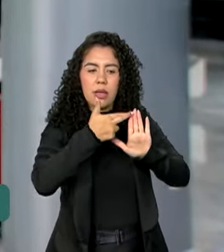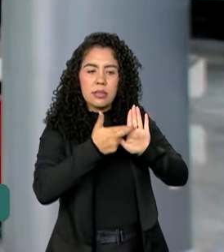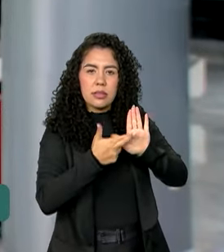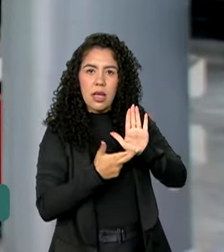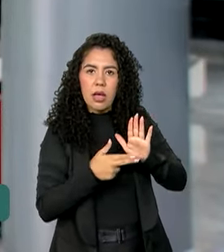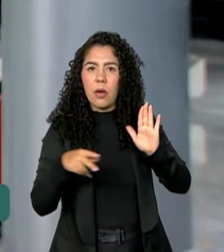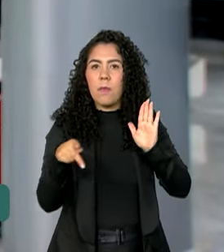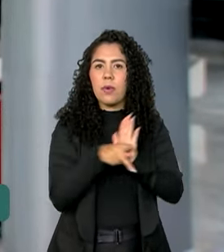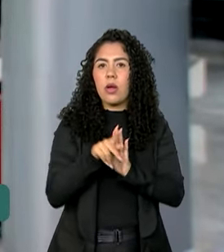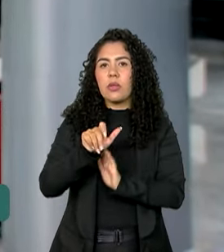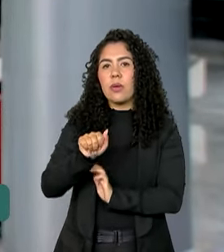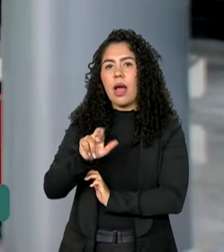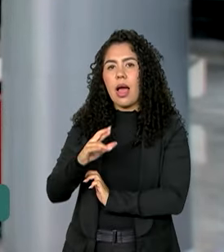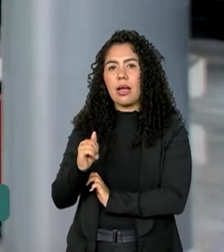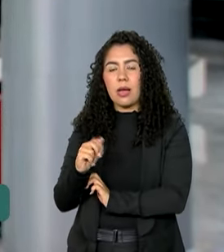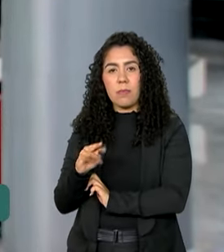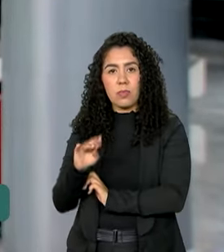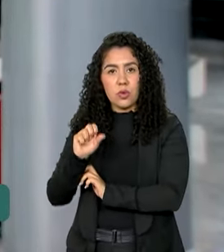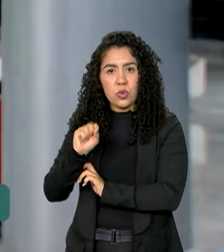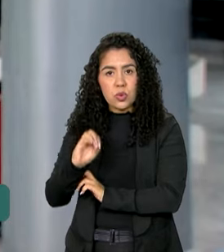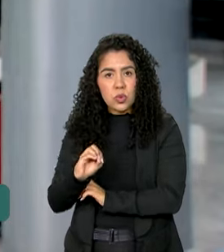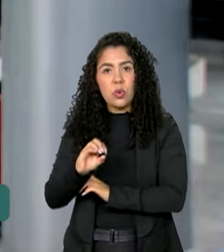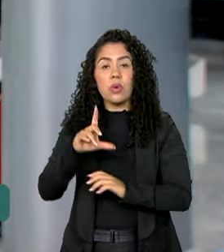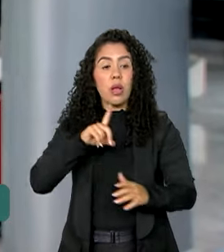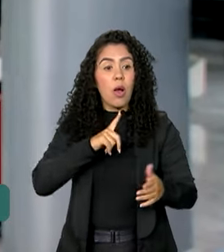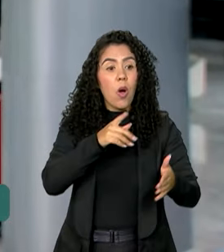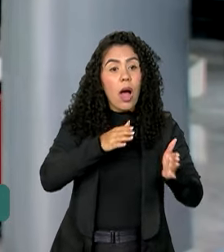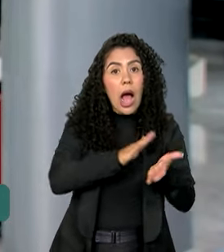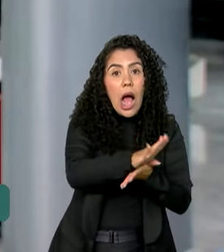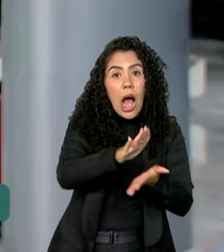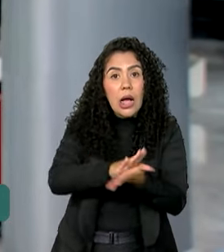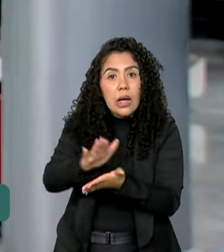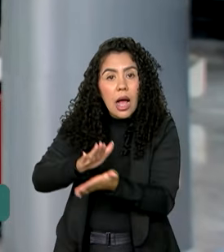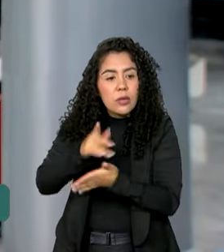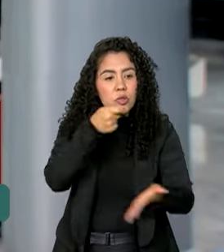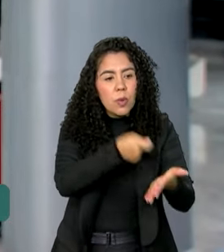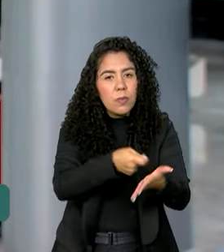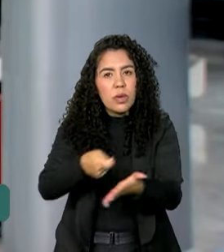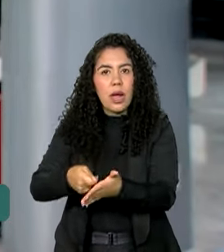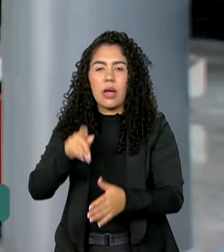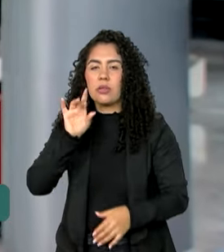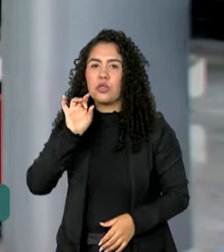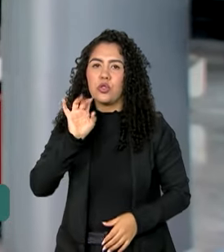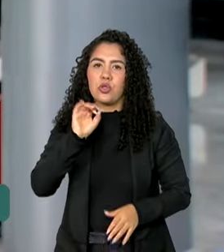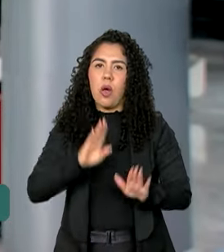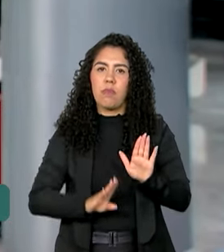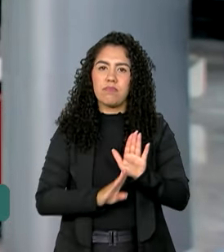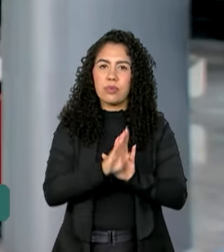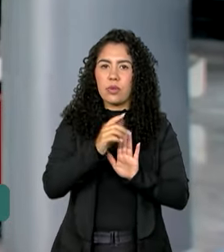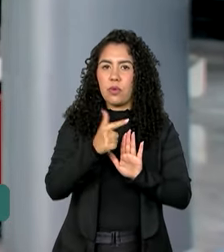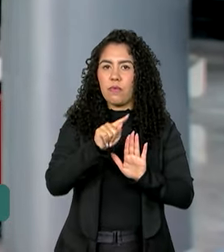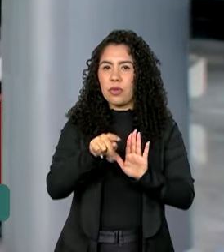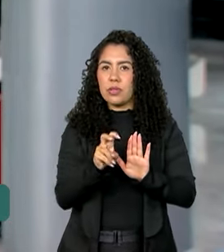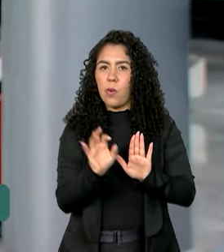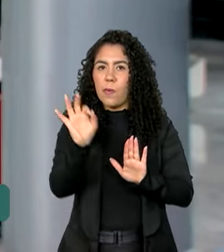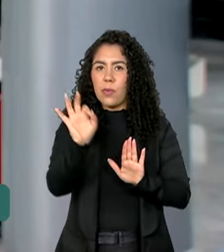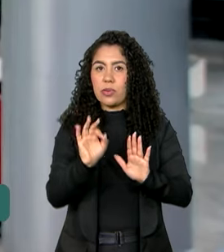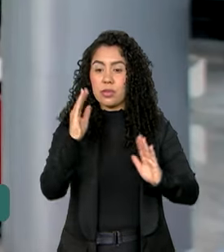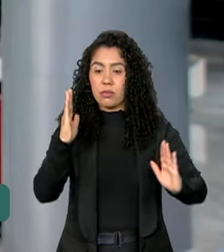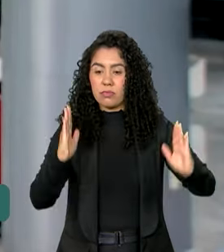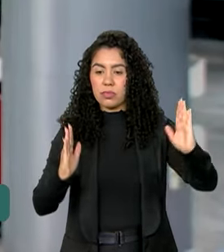que determina que os gastos obrigatórios só podem crescer até 2,5% ao ano, já